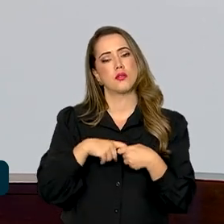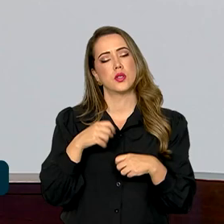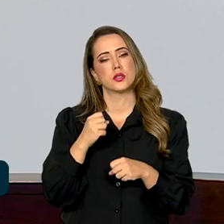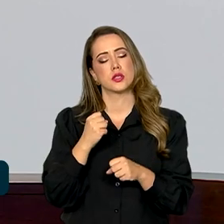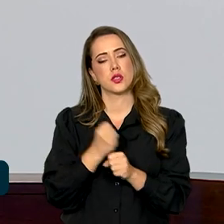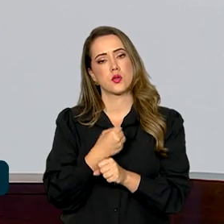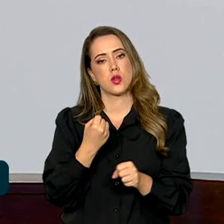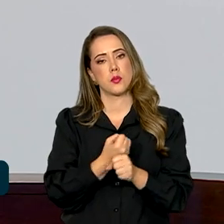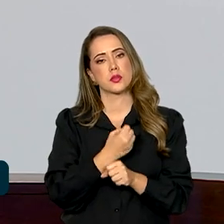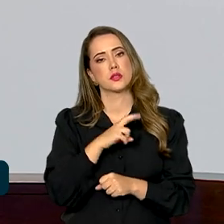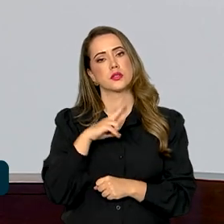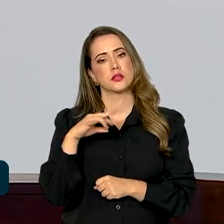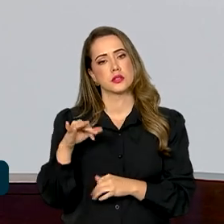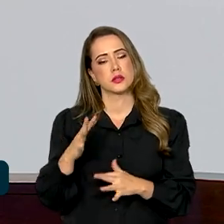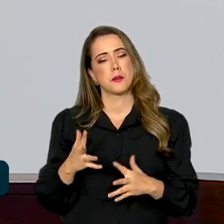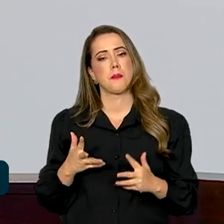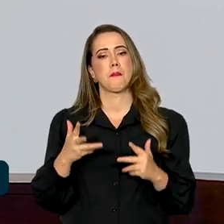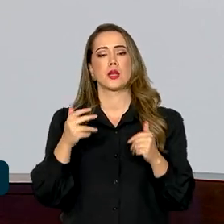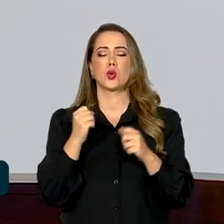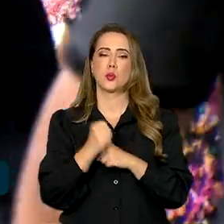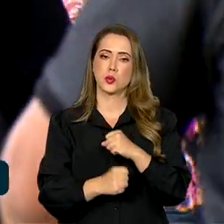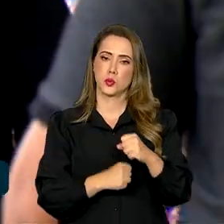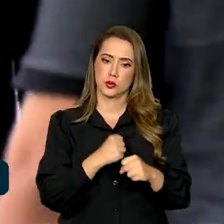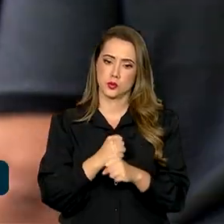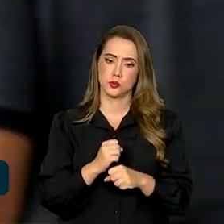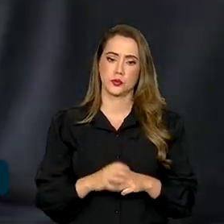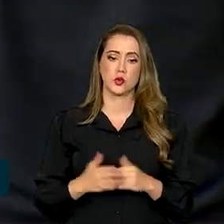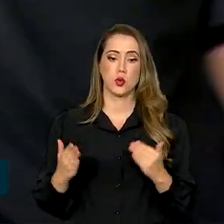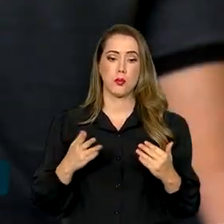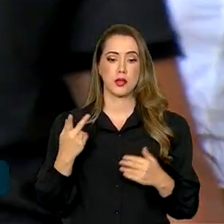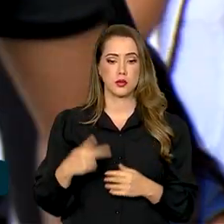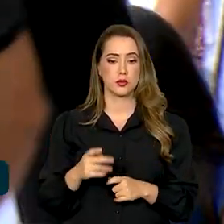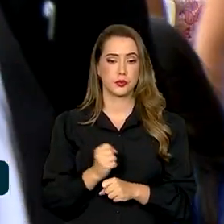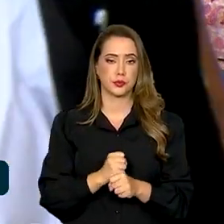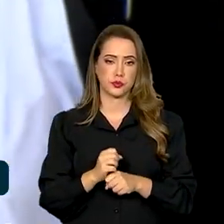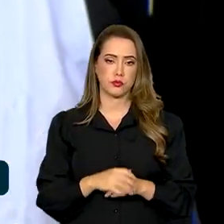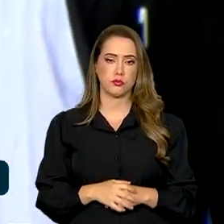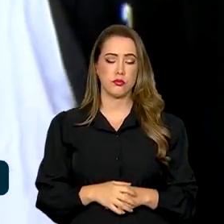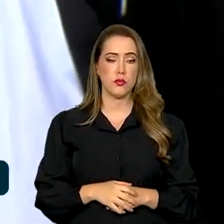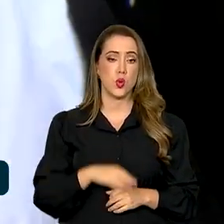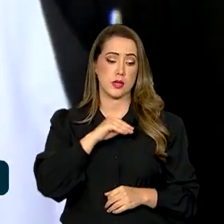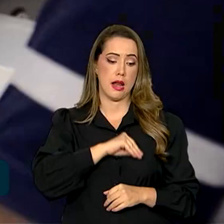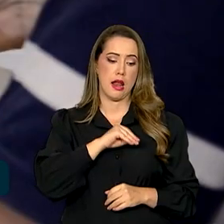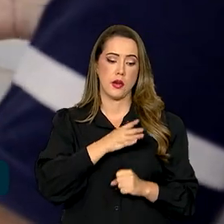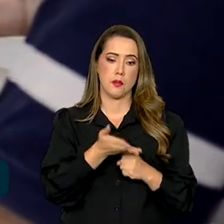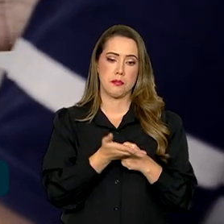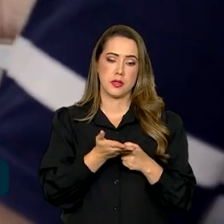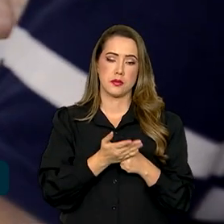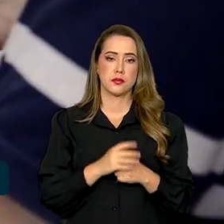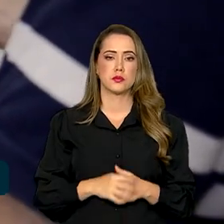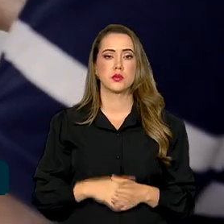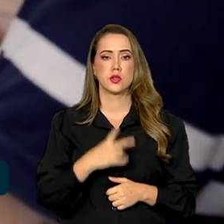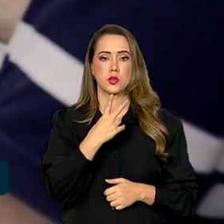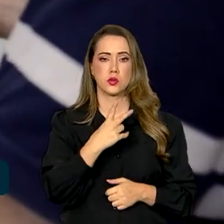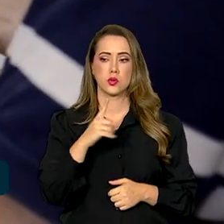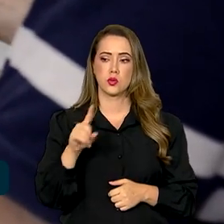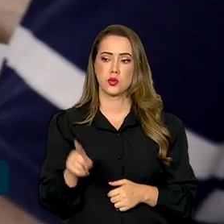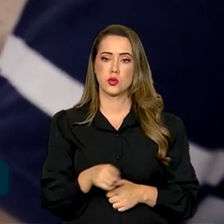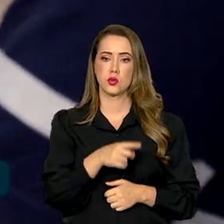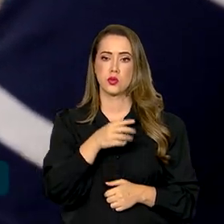obras, elas vão dar mais impacto o ano que vem do que este ano. O salário médio de admissão em setembro foi de R$